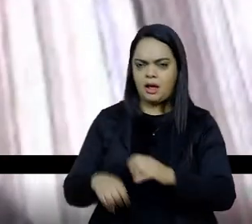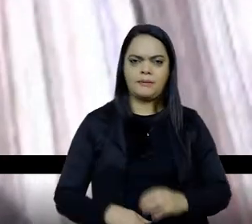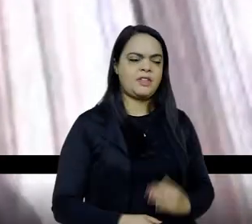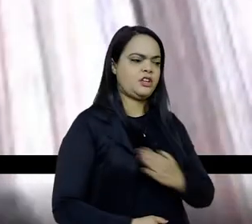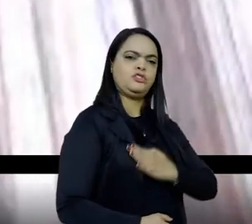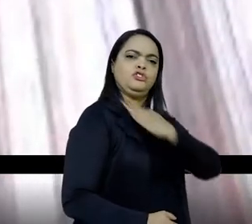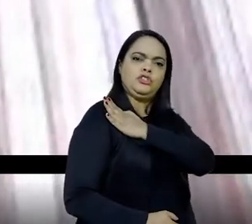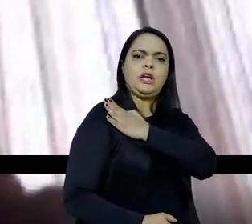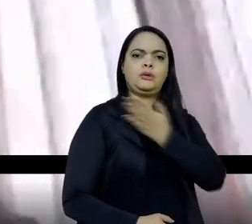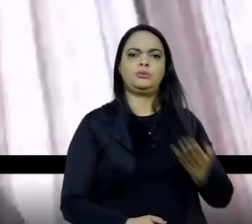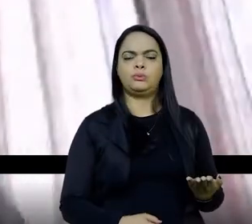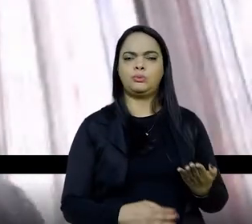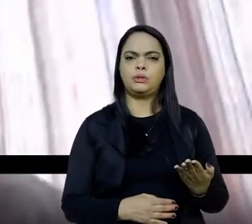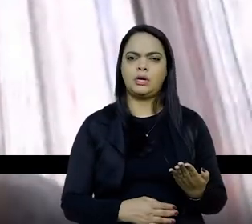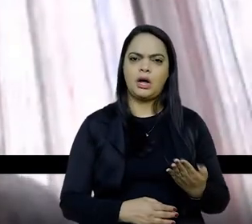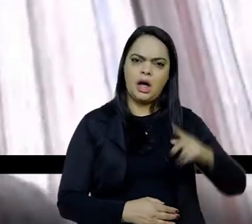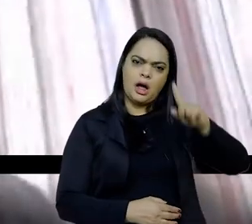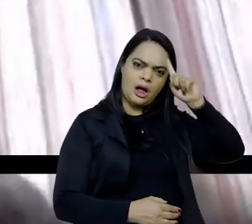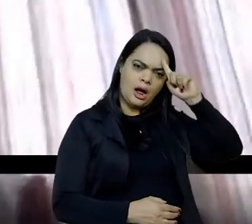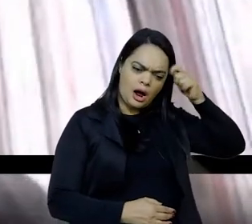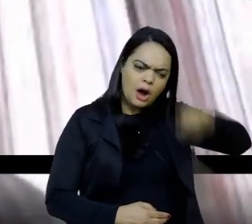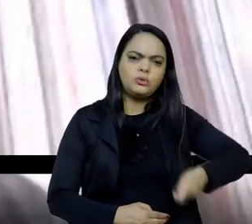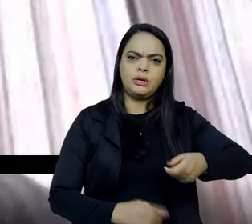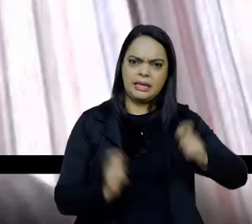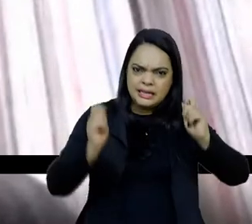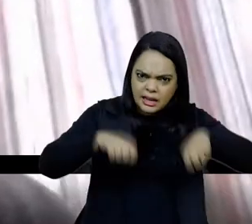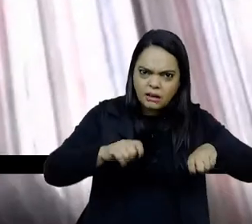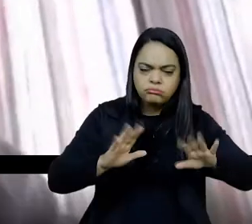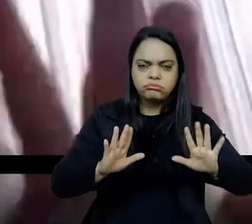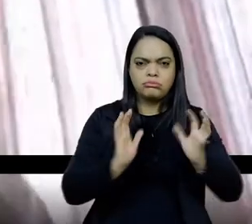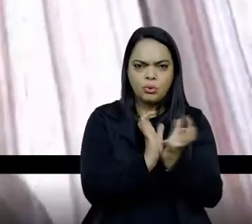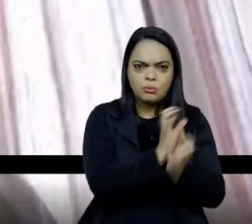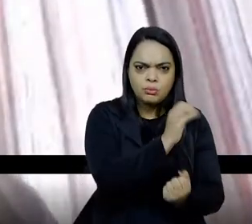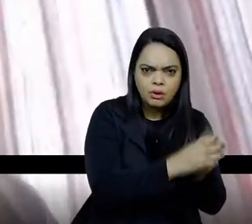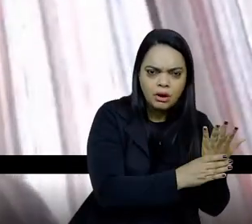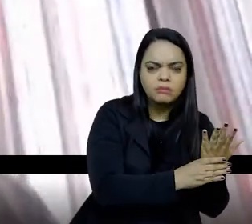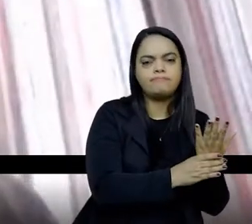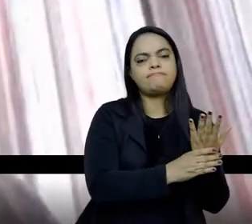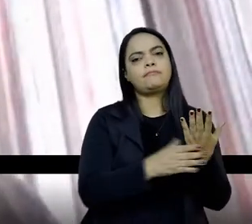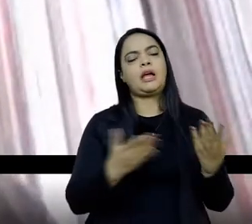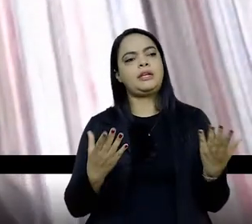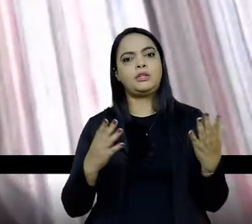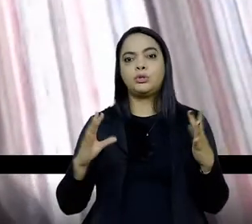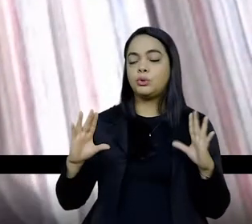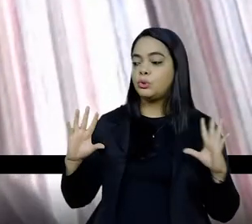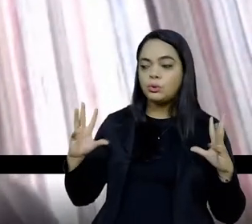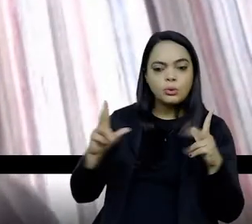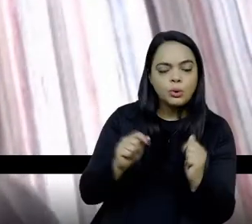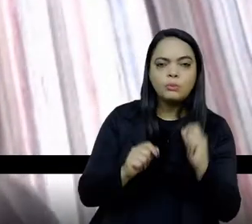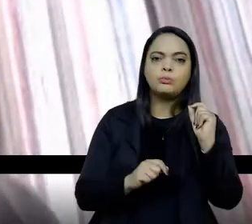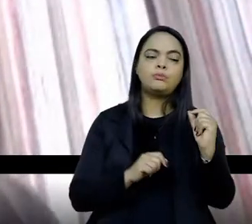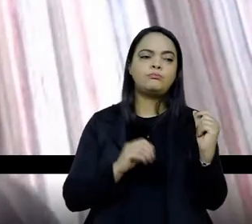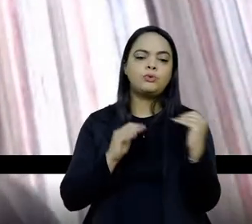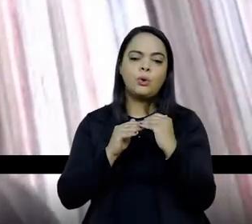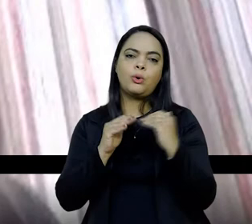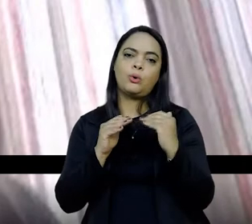autoritarismo como outro grupo de trabalho, e aí o povo achou que o grupo inteiro, né? Acho que era melhor ouvir, inclusive,